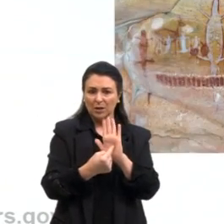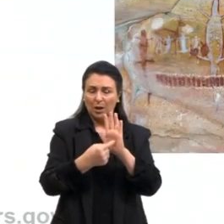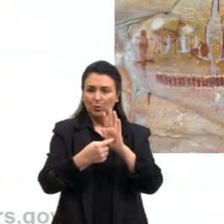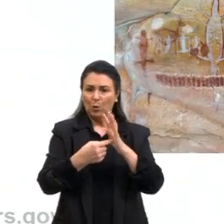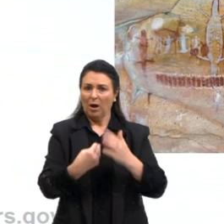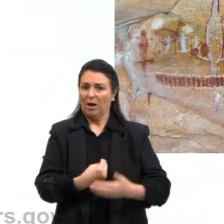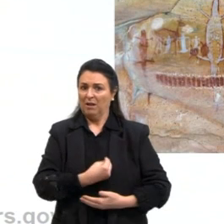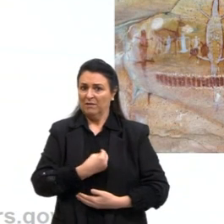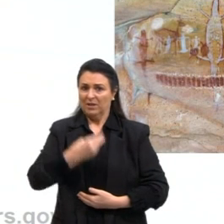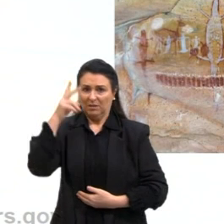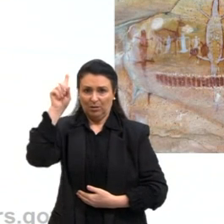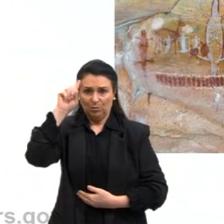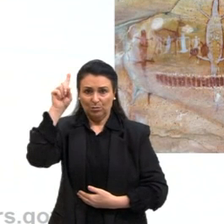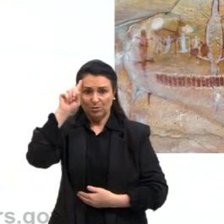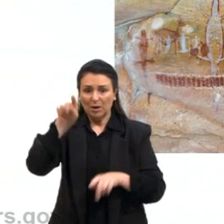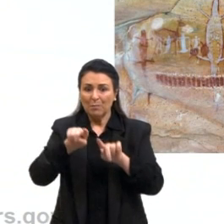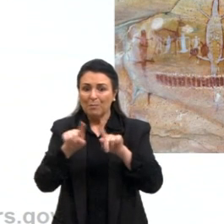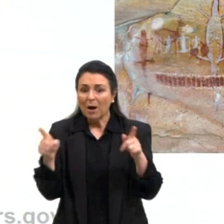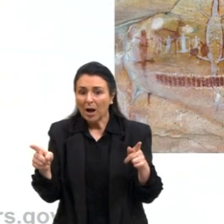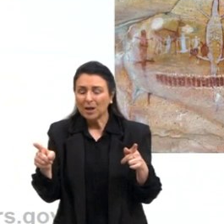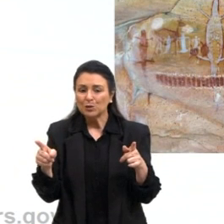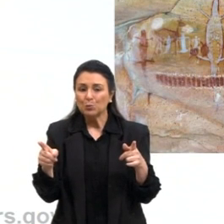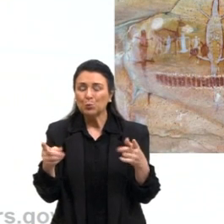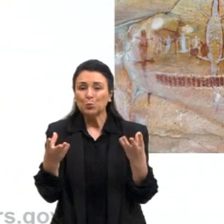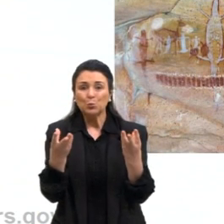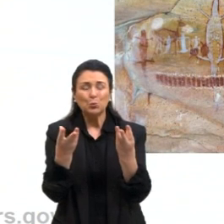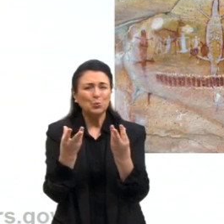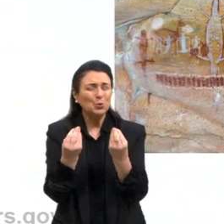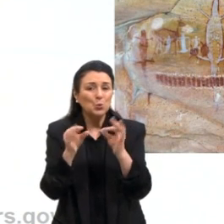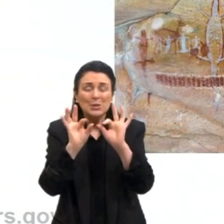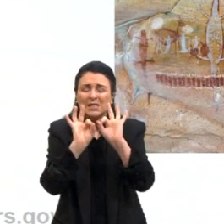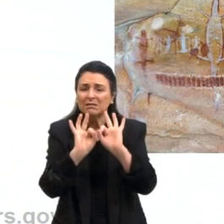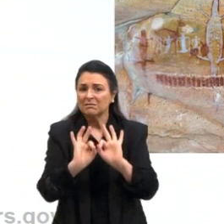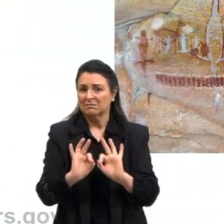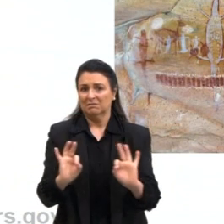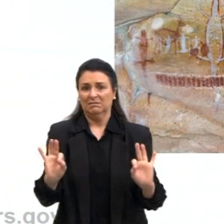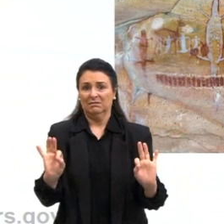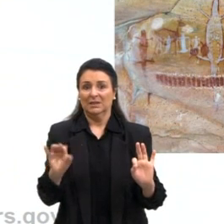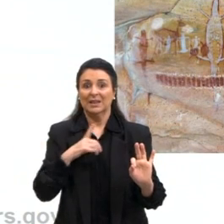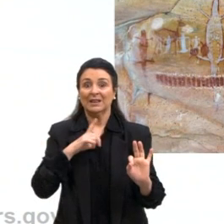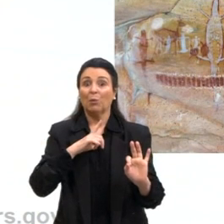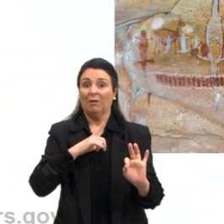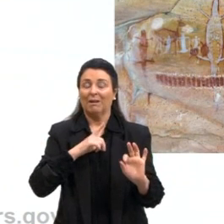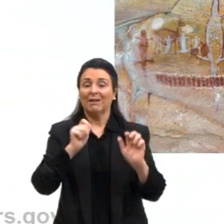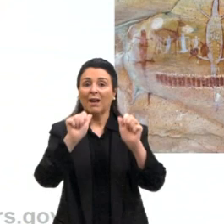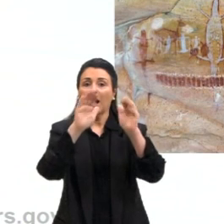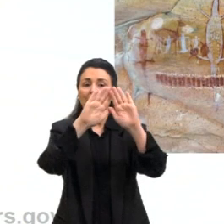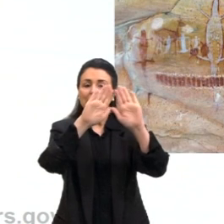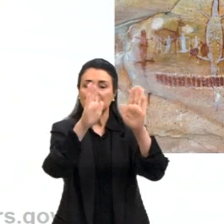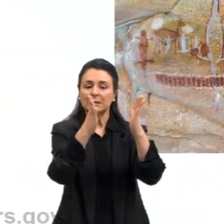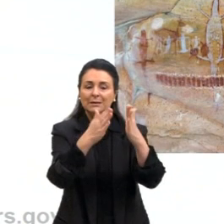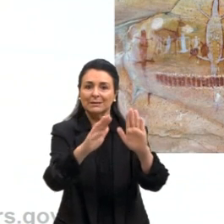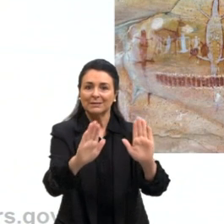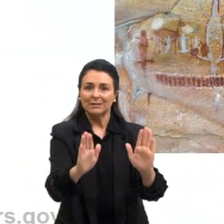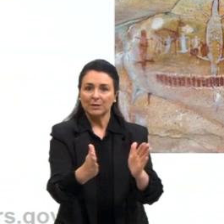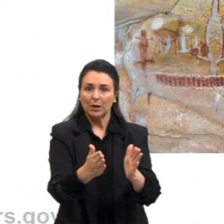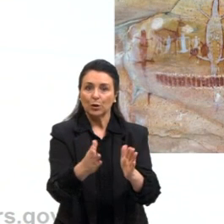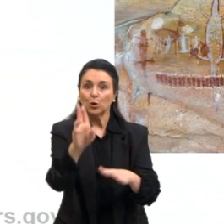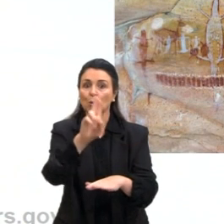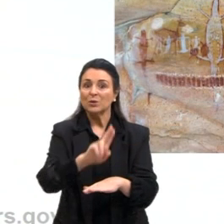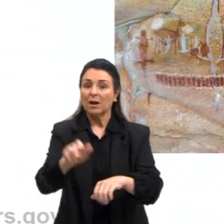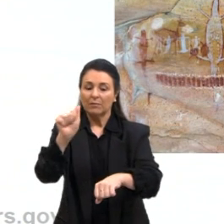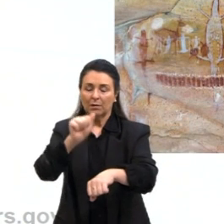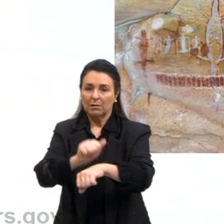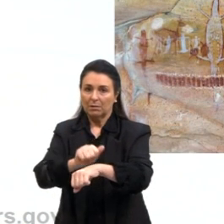ainda de maneira muito primitiva, nós temos as esculturas feitas em ossos,